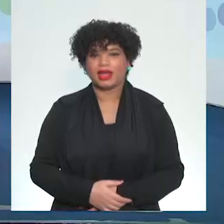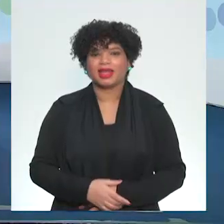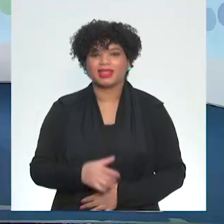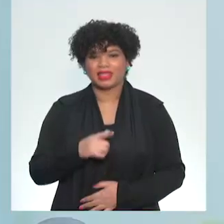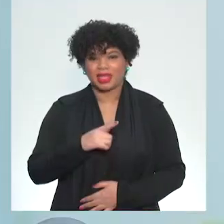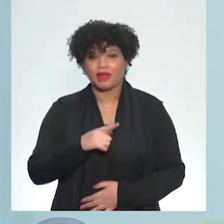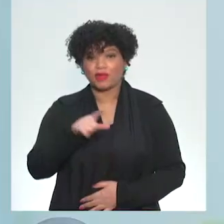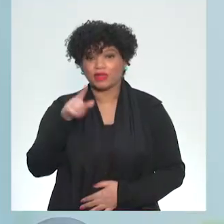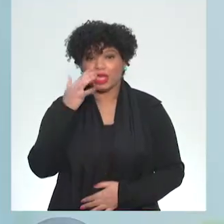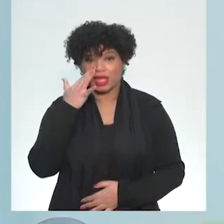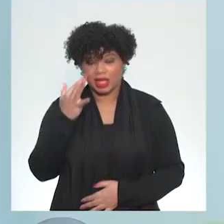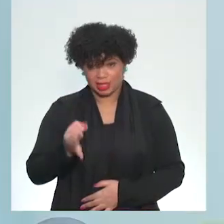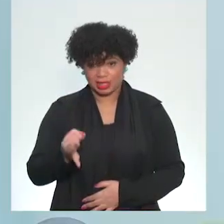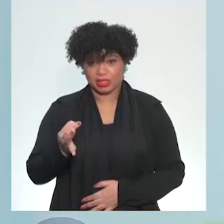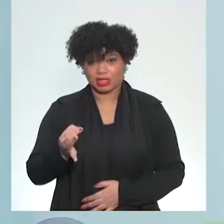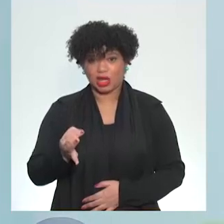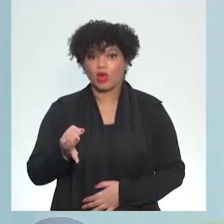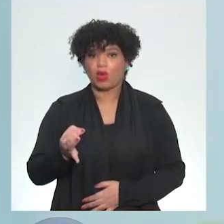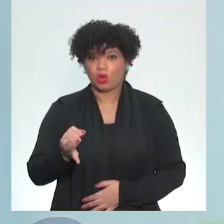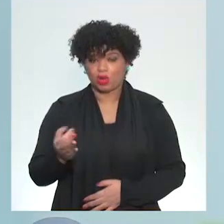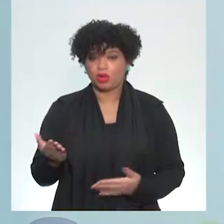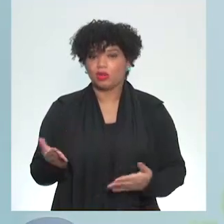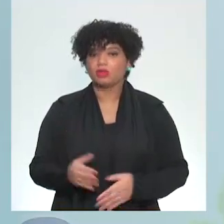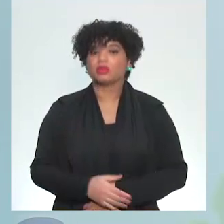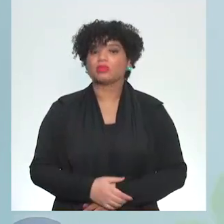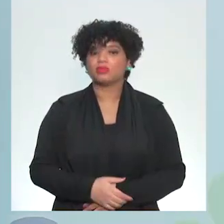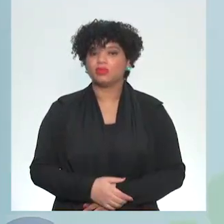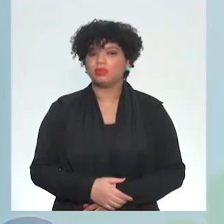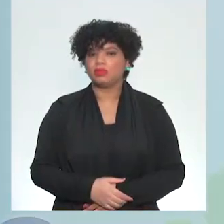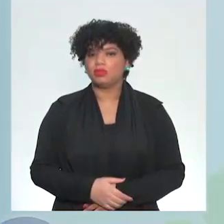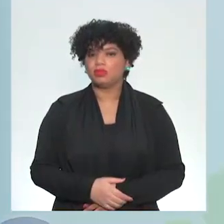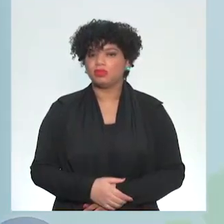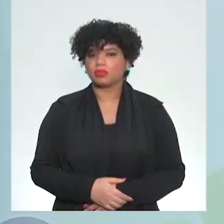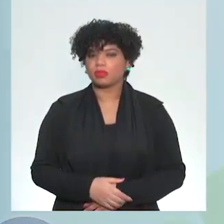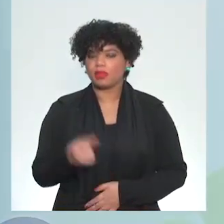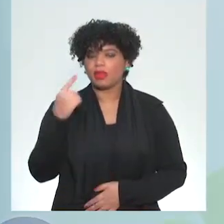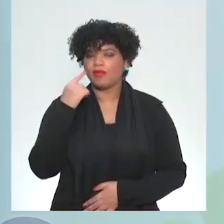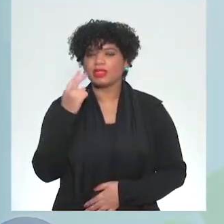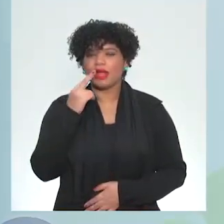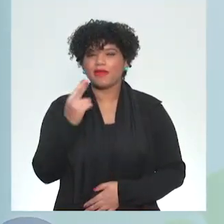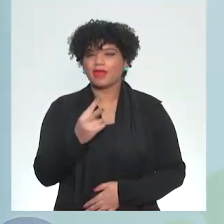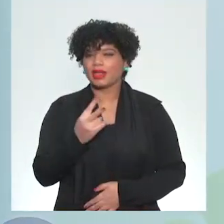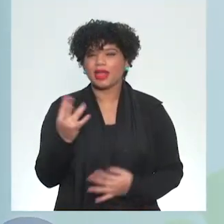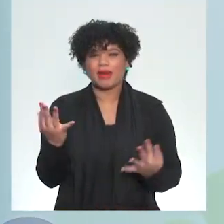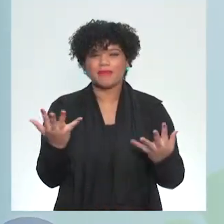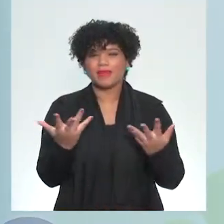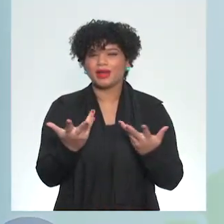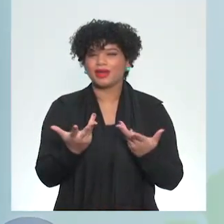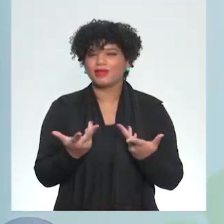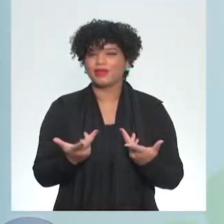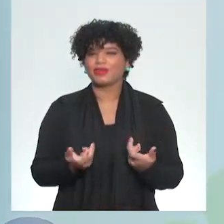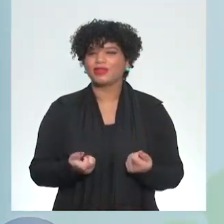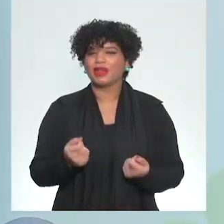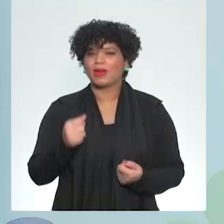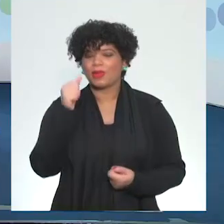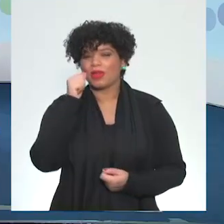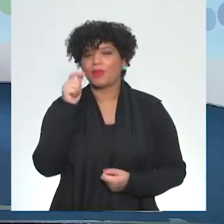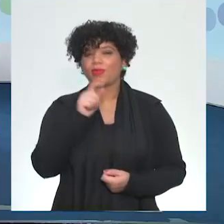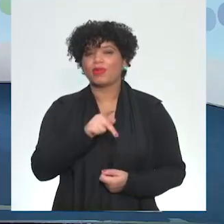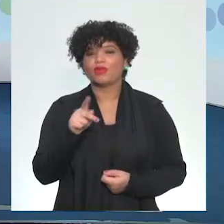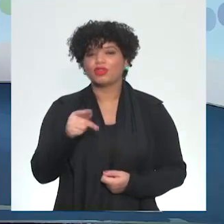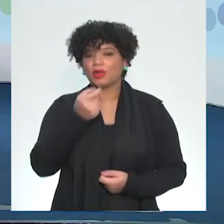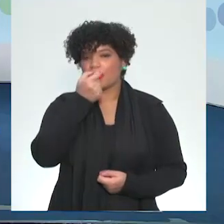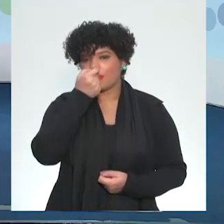Prestem bastante atenção e apreciem a genialidade da professora Fabiana